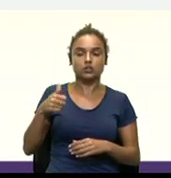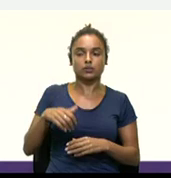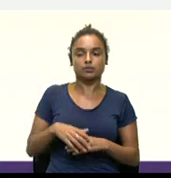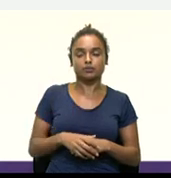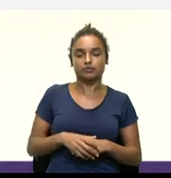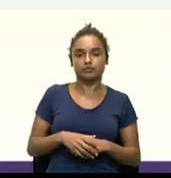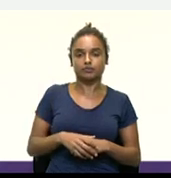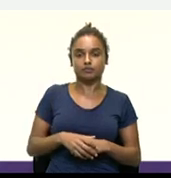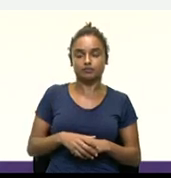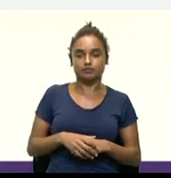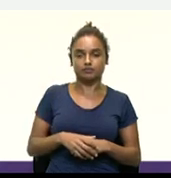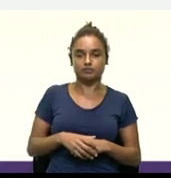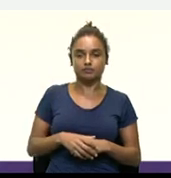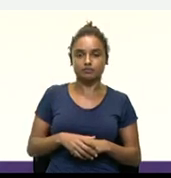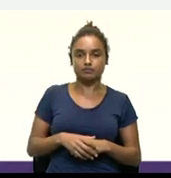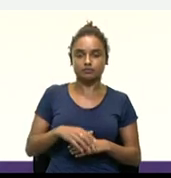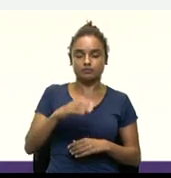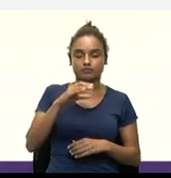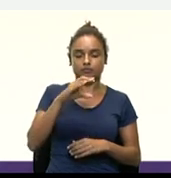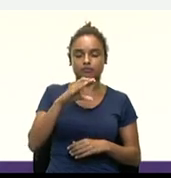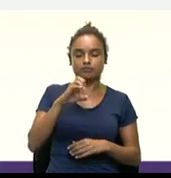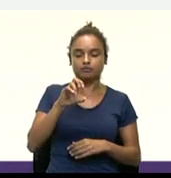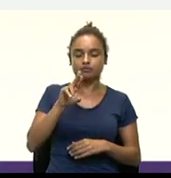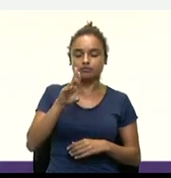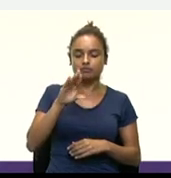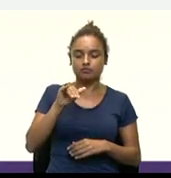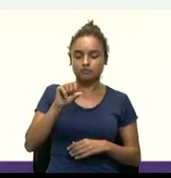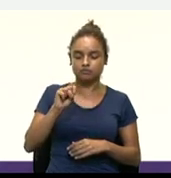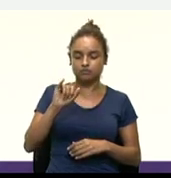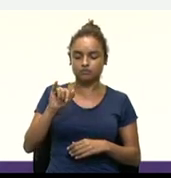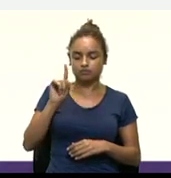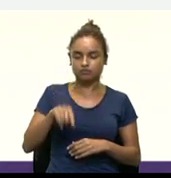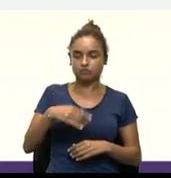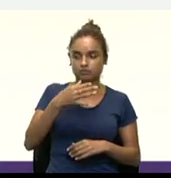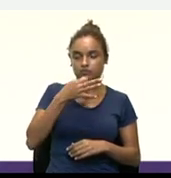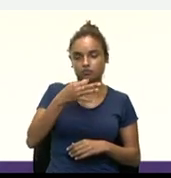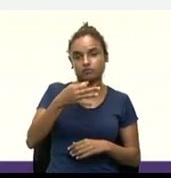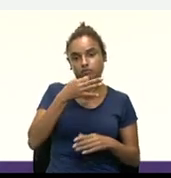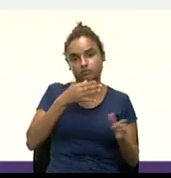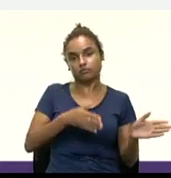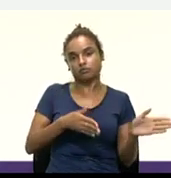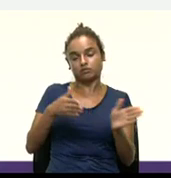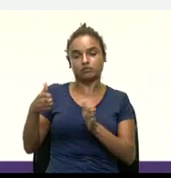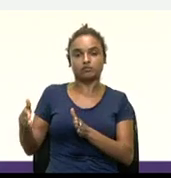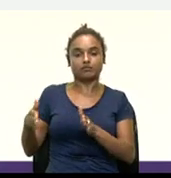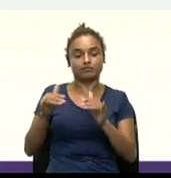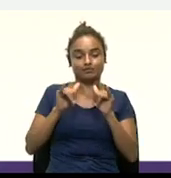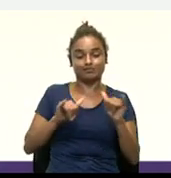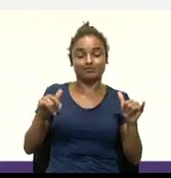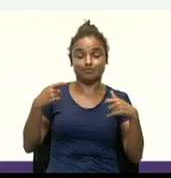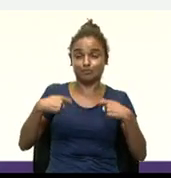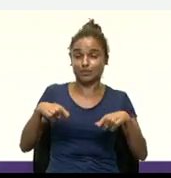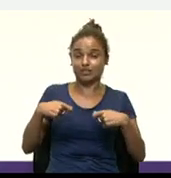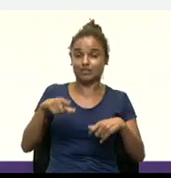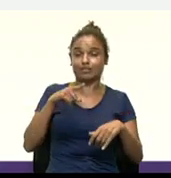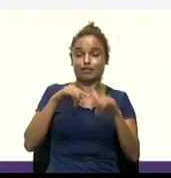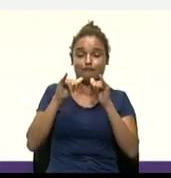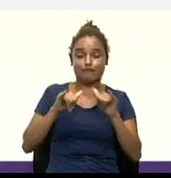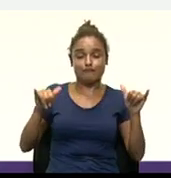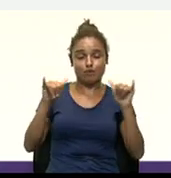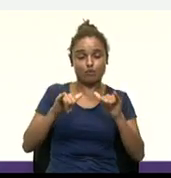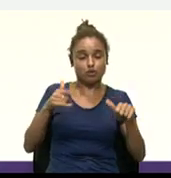Cerbasi, que é especialista no assunto, ele colocou para vocês, informe-se, né? Então,